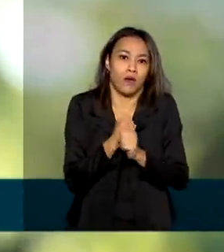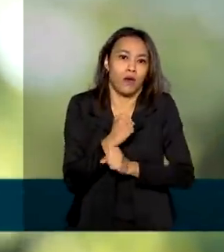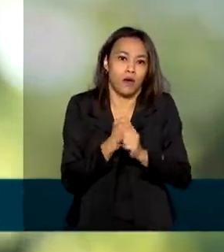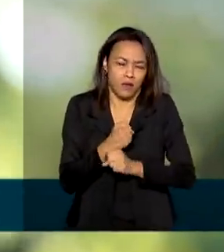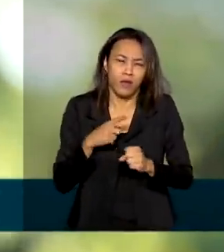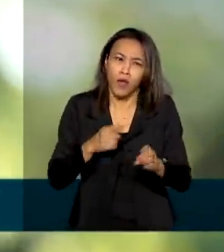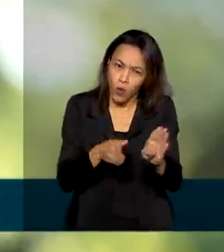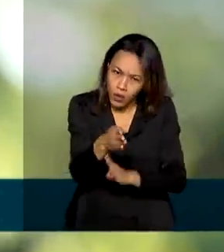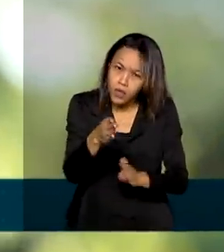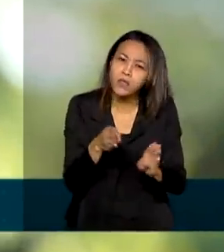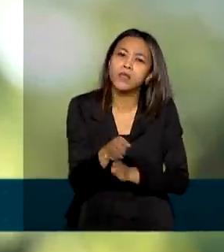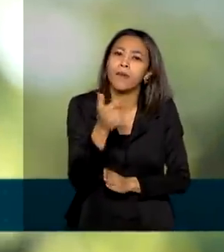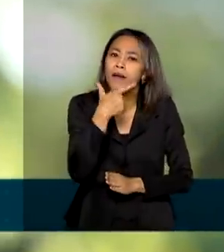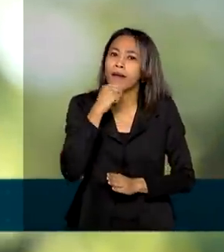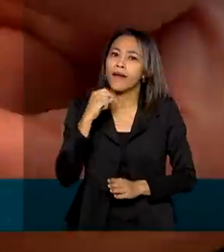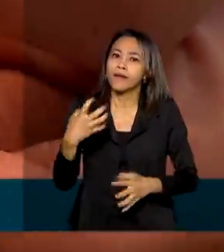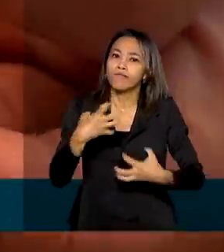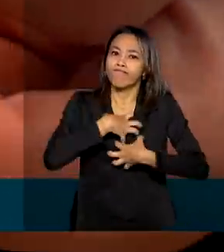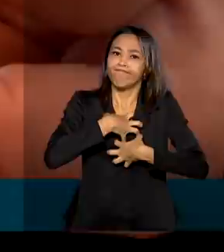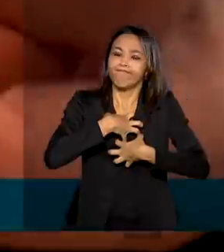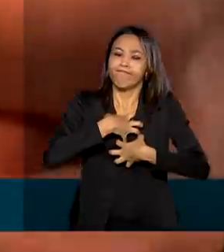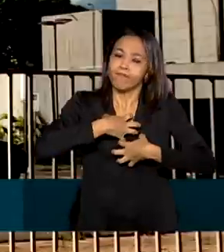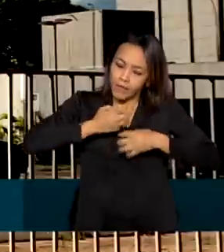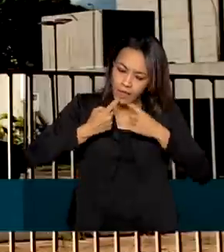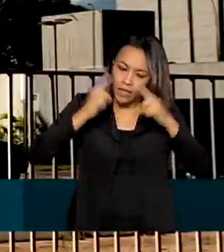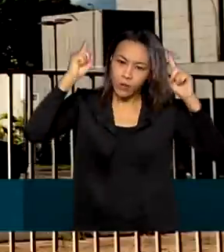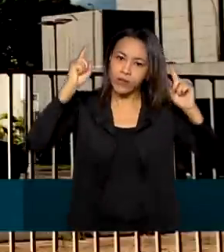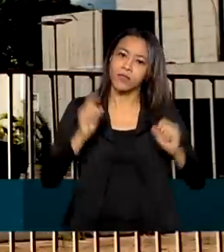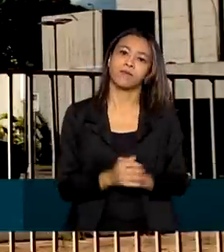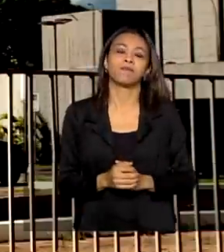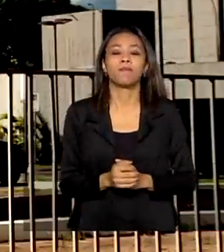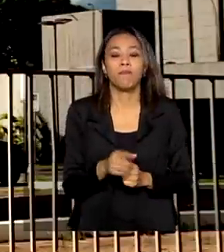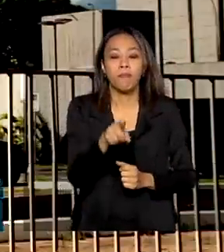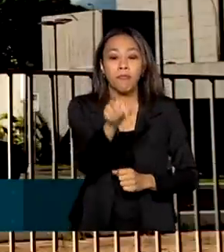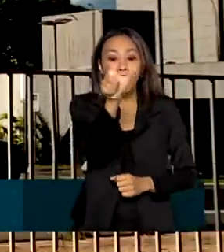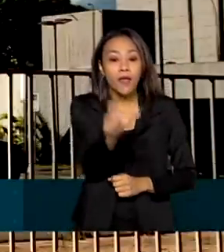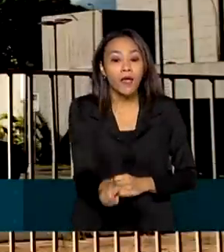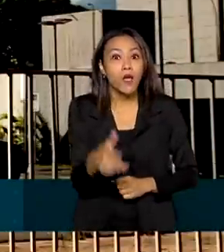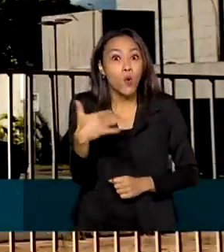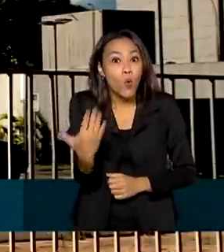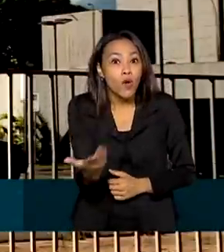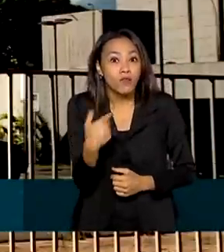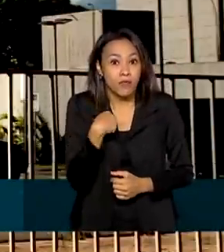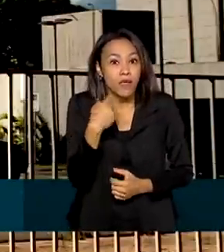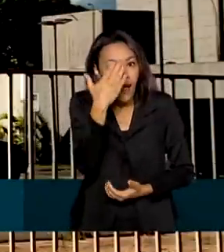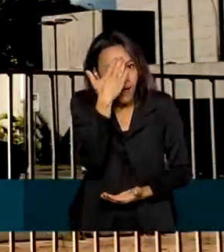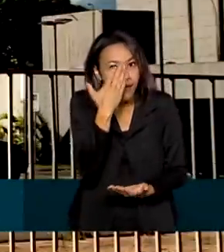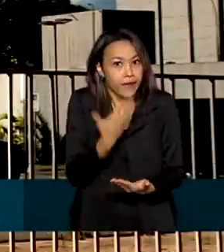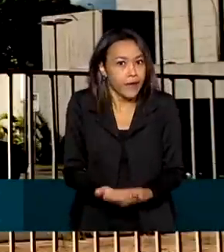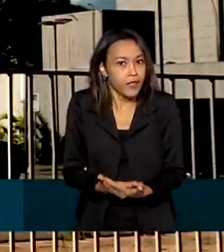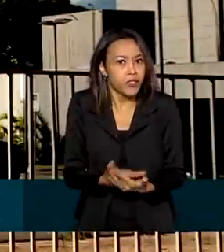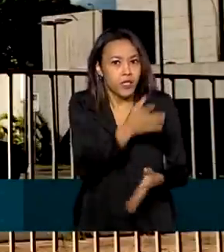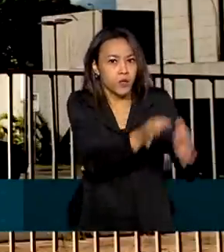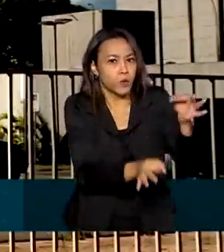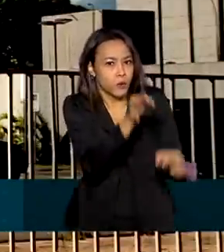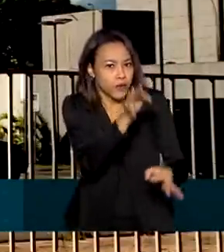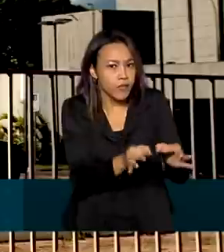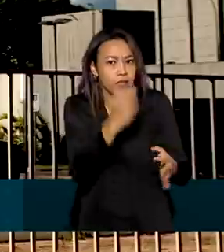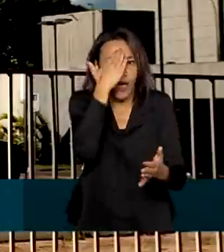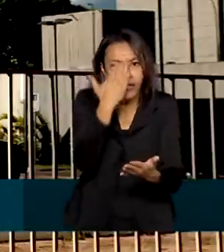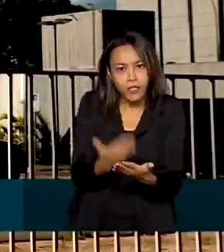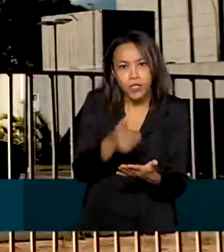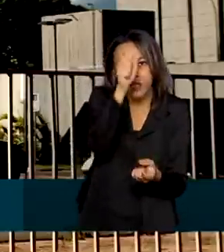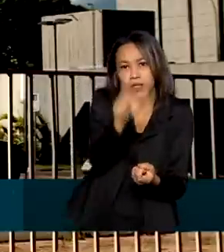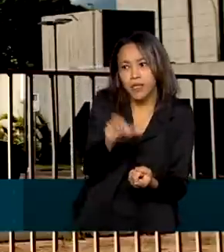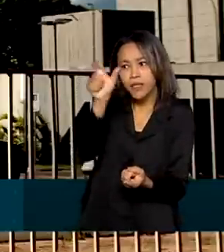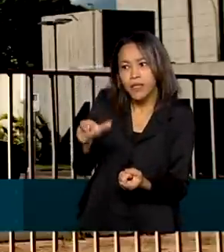se encontra em situação parecida. Quando você abre esse espaço de acreditar na justiça, nas pessoas,